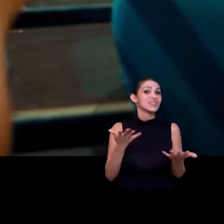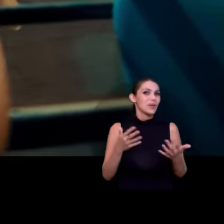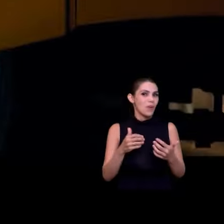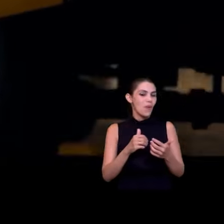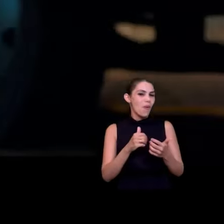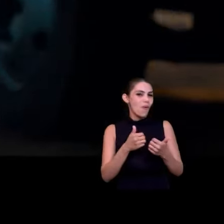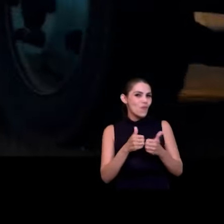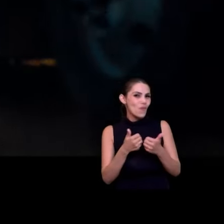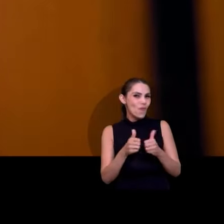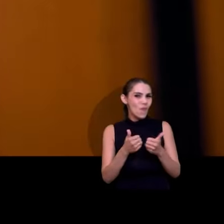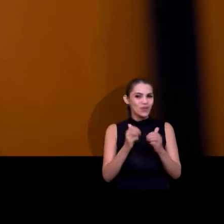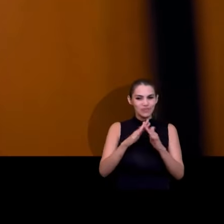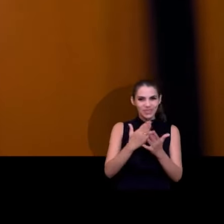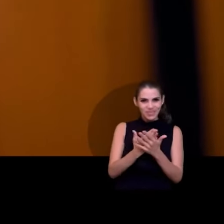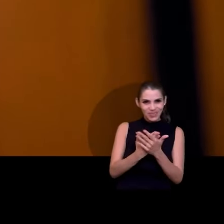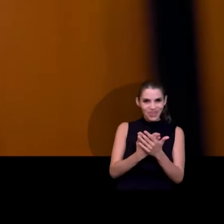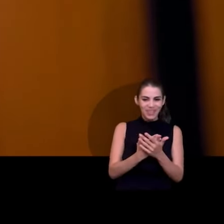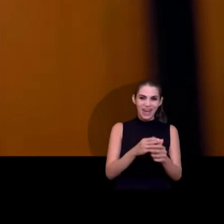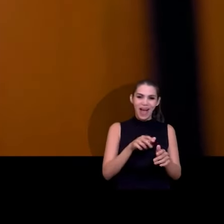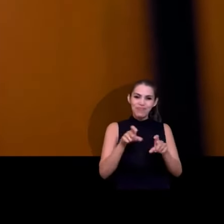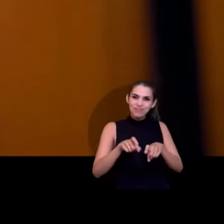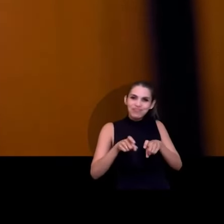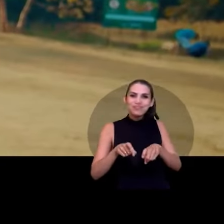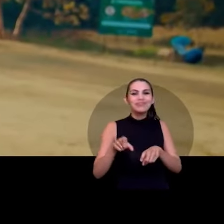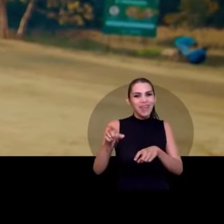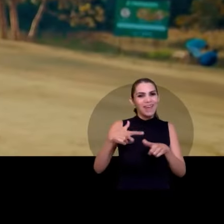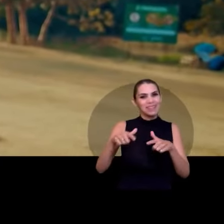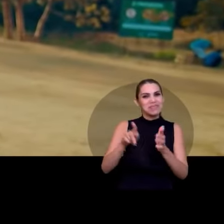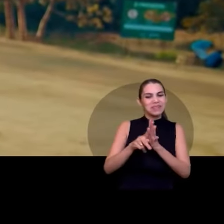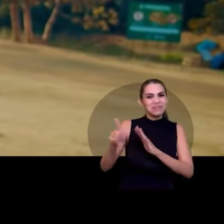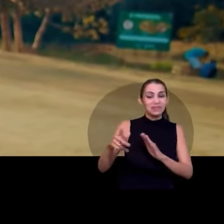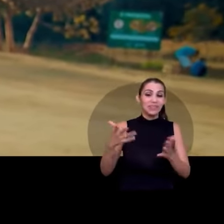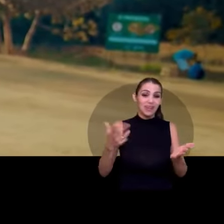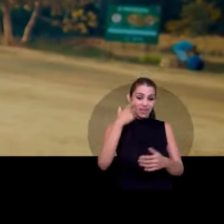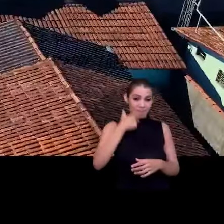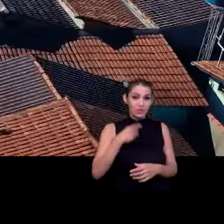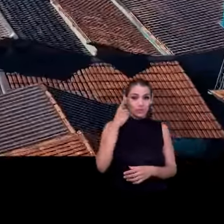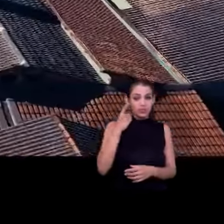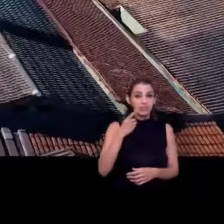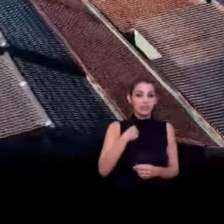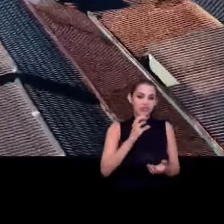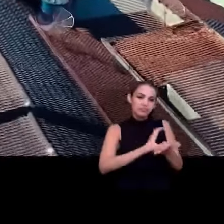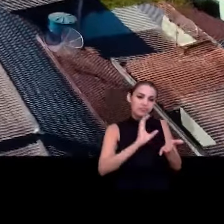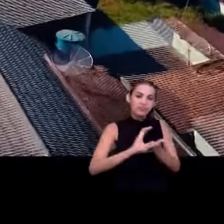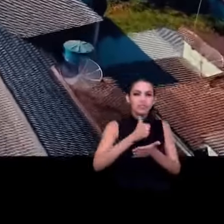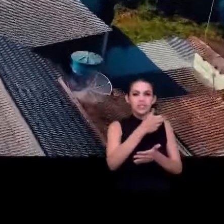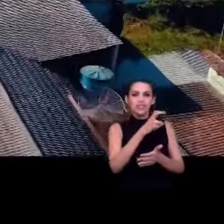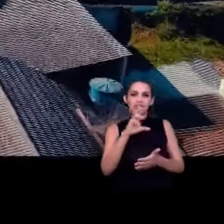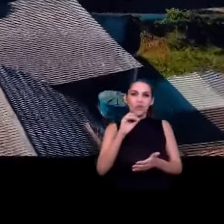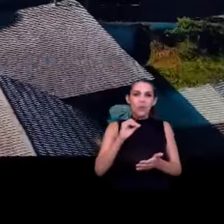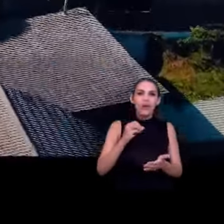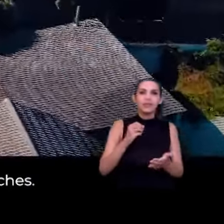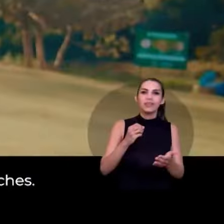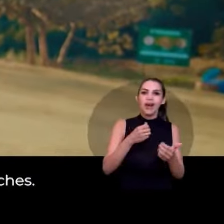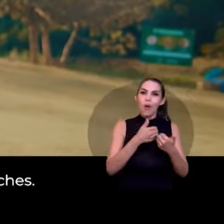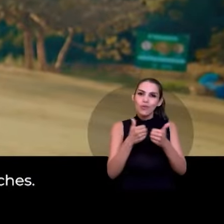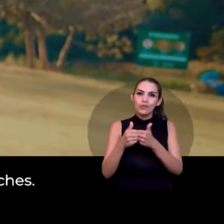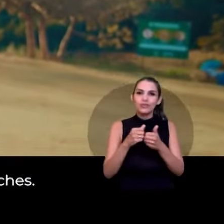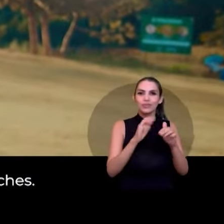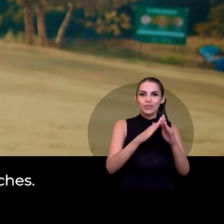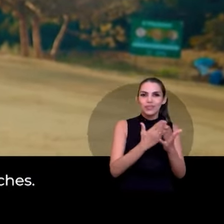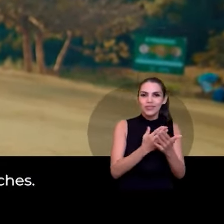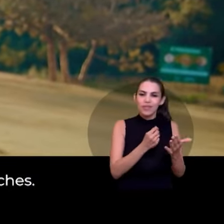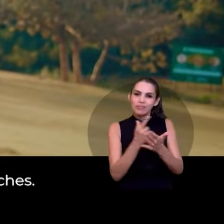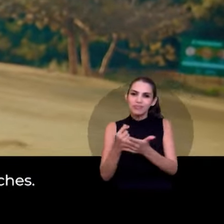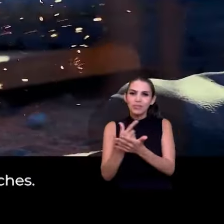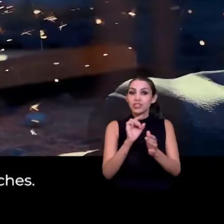Escolar para a Zona Rural. Trabalho do Valdir. Como deputado destinei recursos para a compra de mais de 150 ônibus escolares. 128